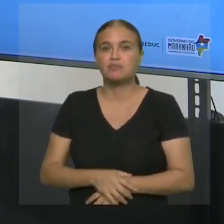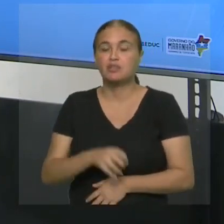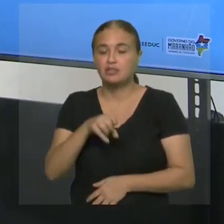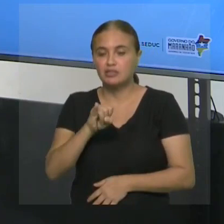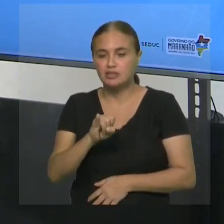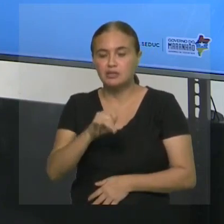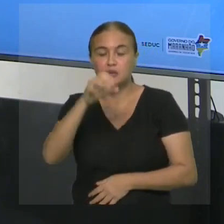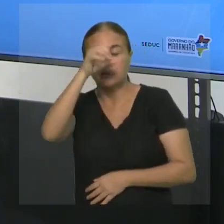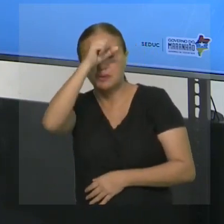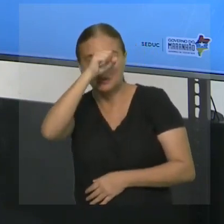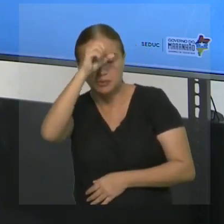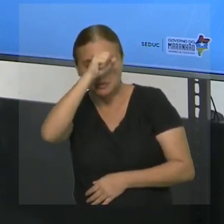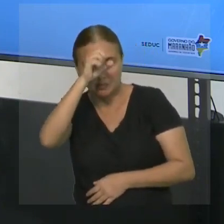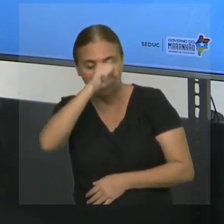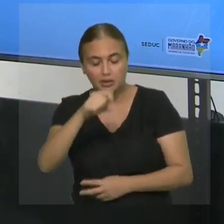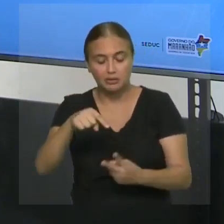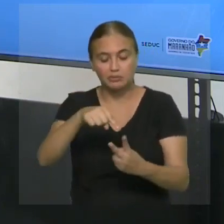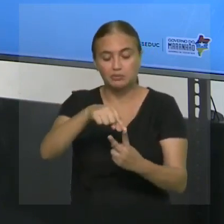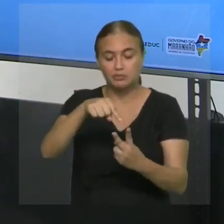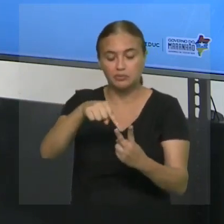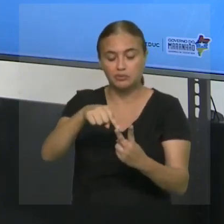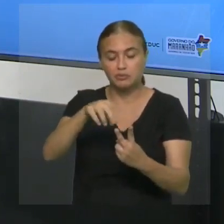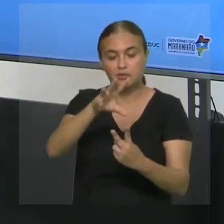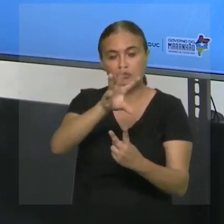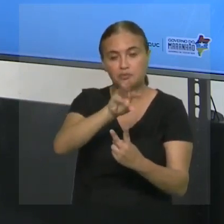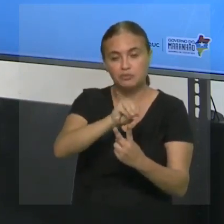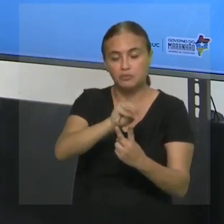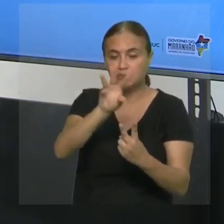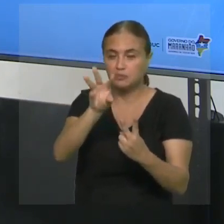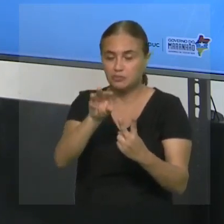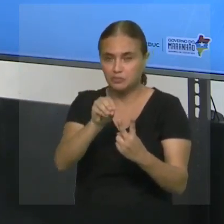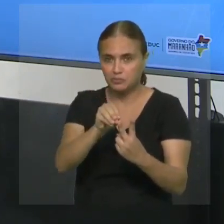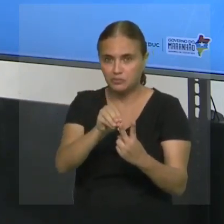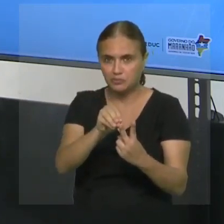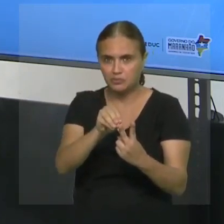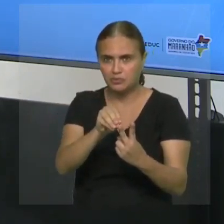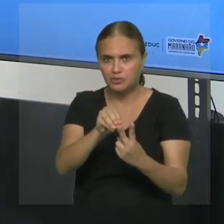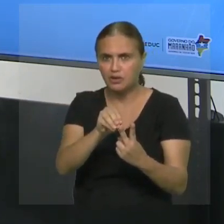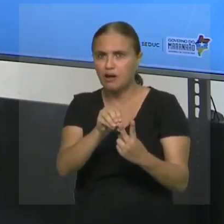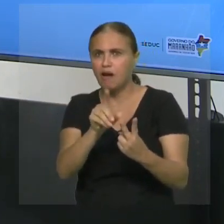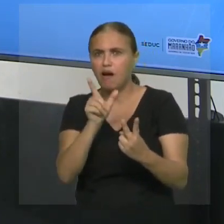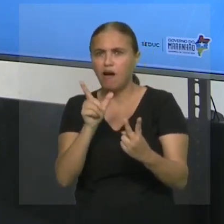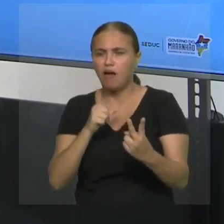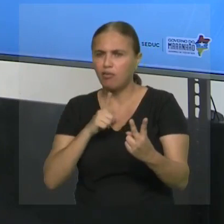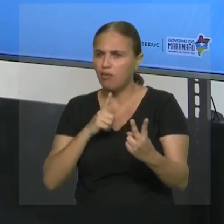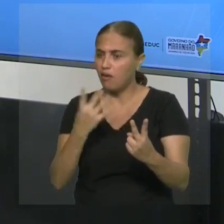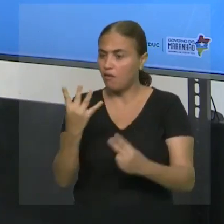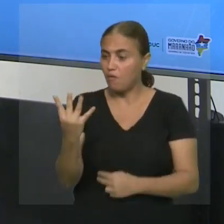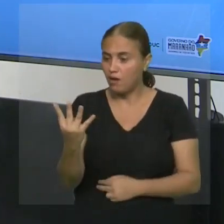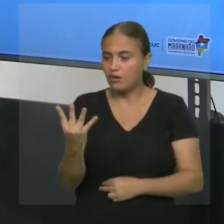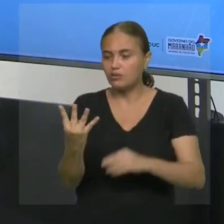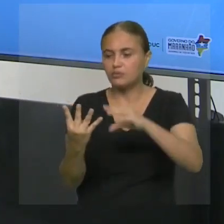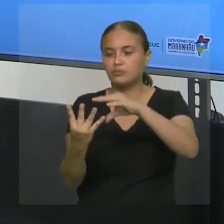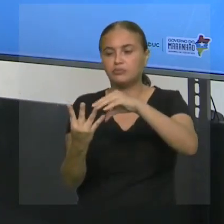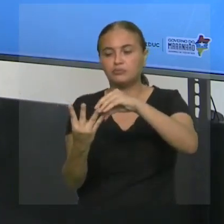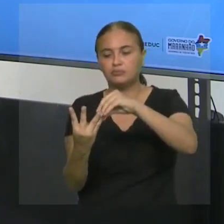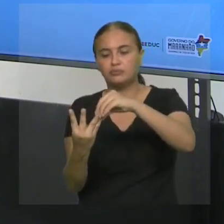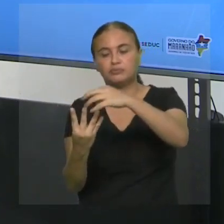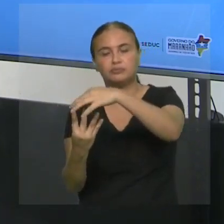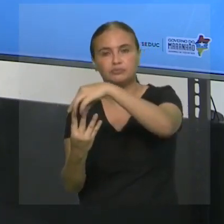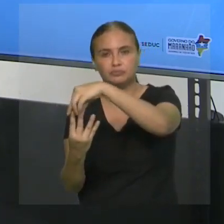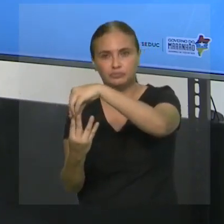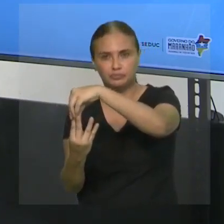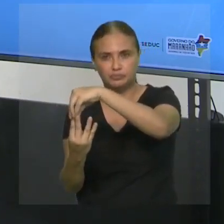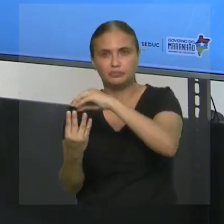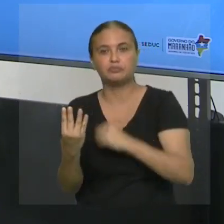eu aprendo a adicionar dois números e agora eu tenho quatro, o que eu faço? De dois a dois. Dois